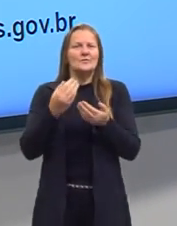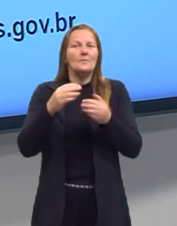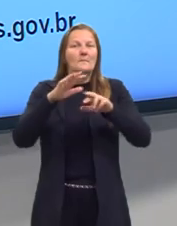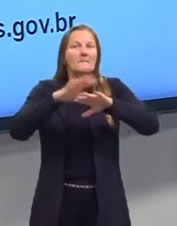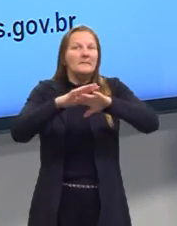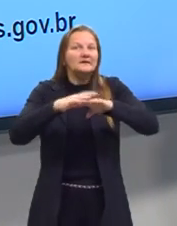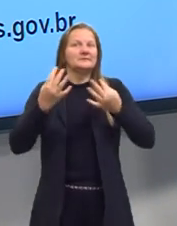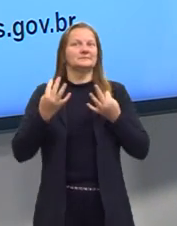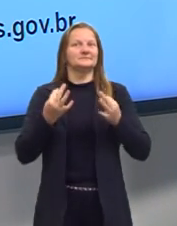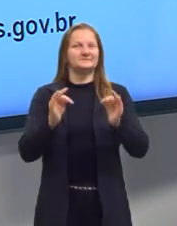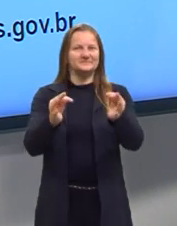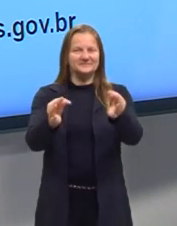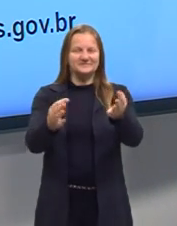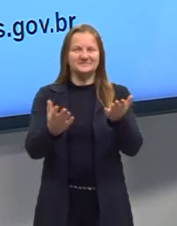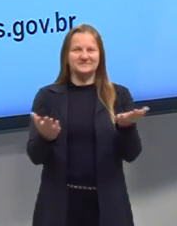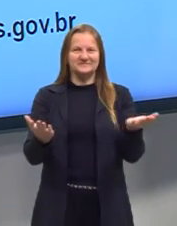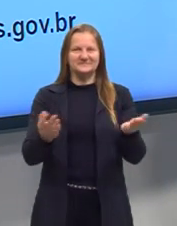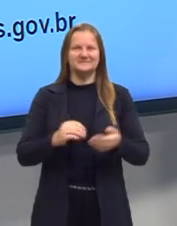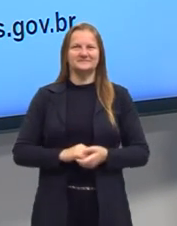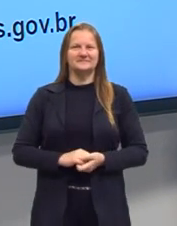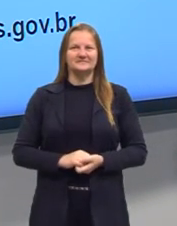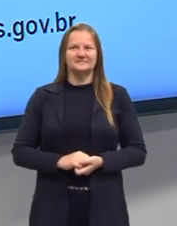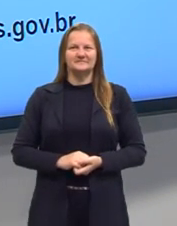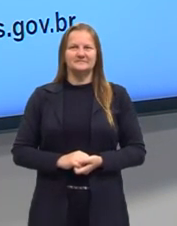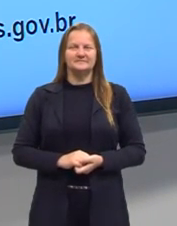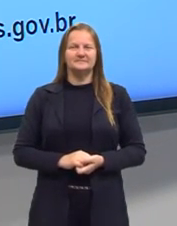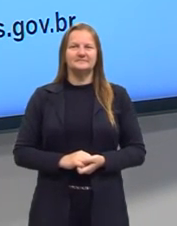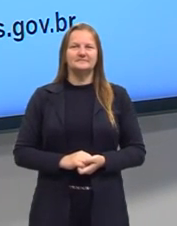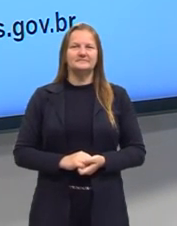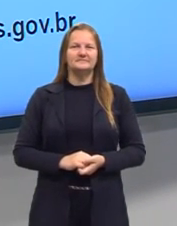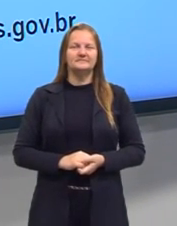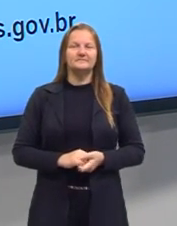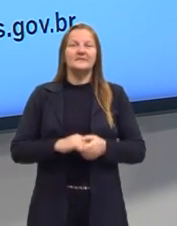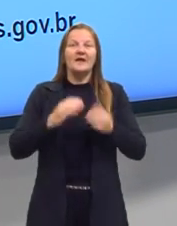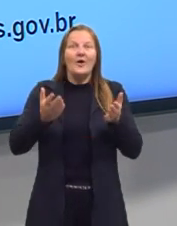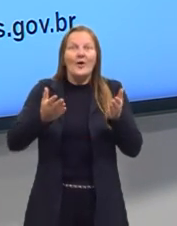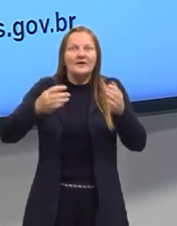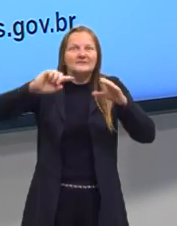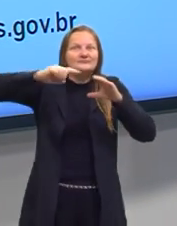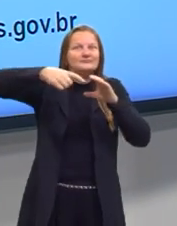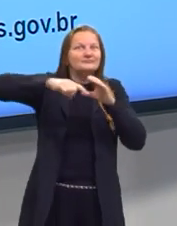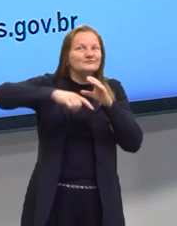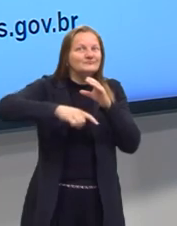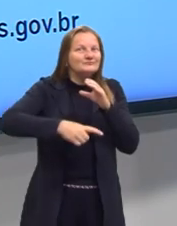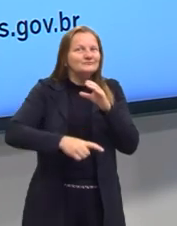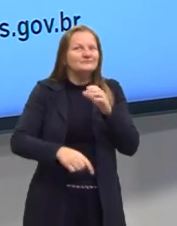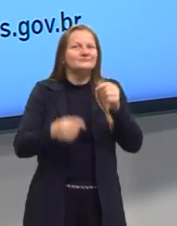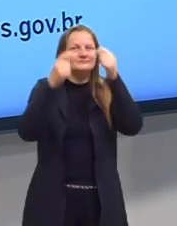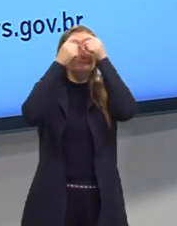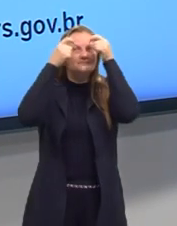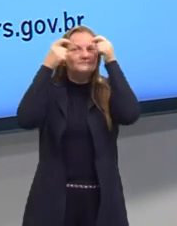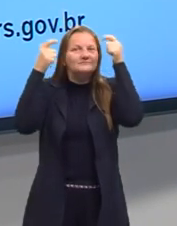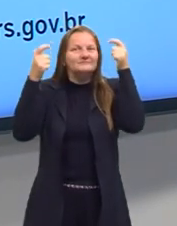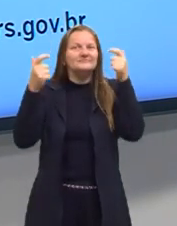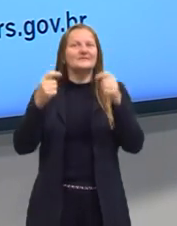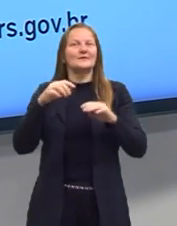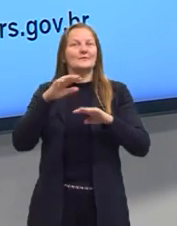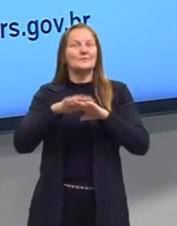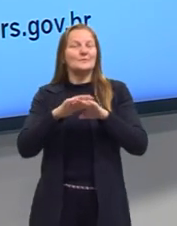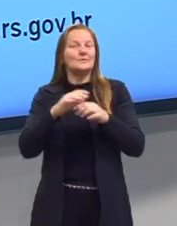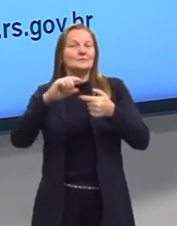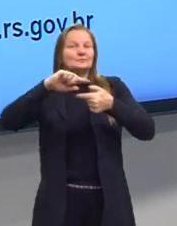matemática e suas tecnologias. Então nós vamos aprofundar um pouco mais os nossos conhecimentos